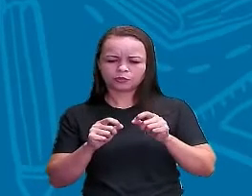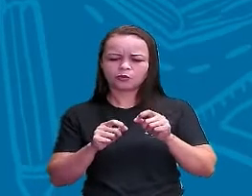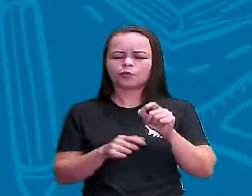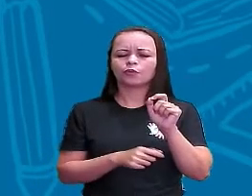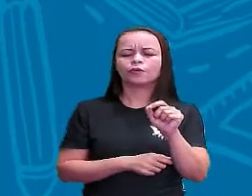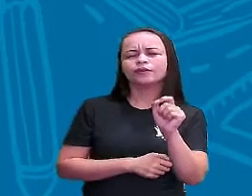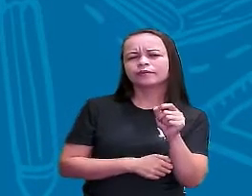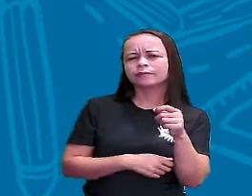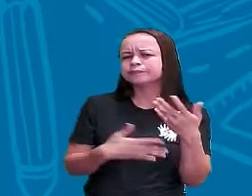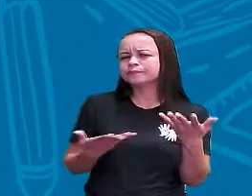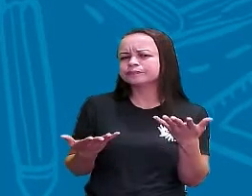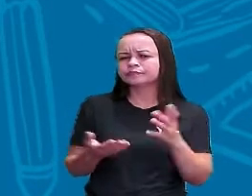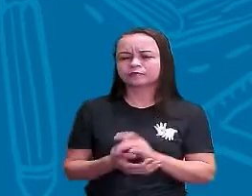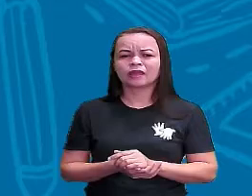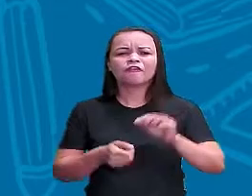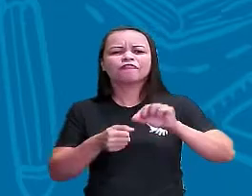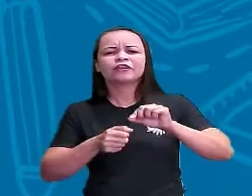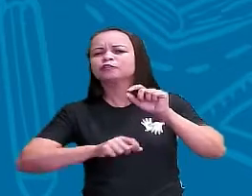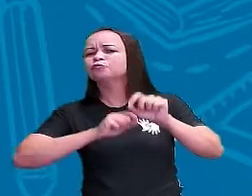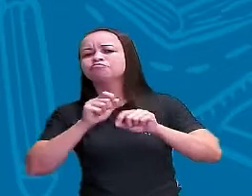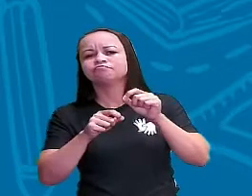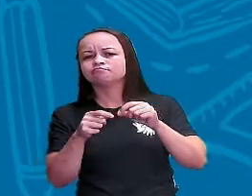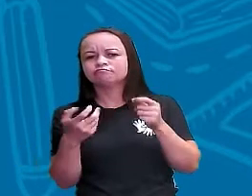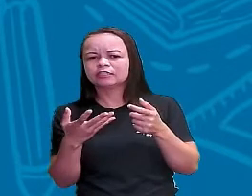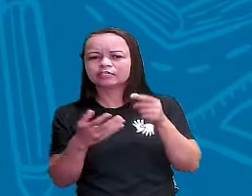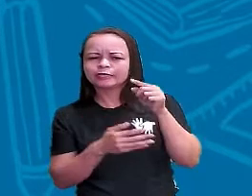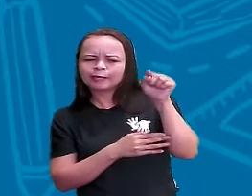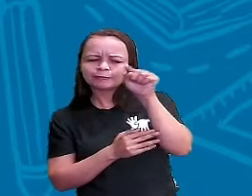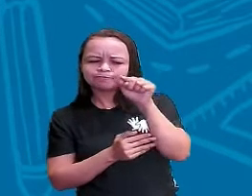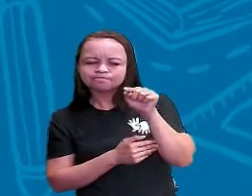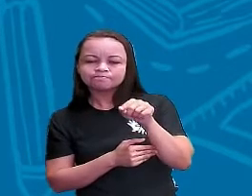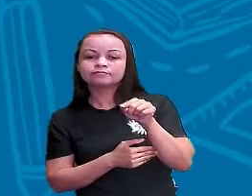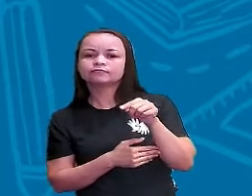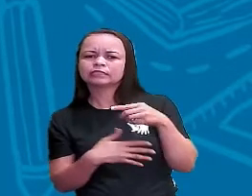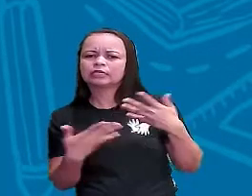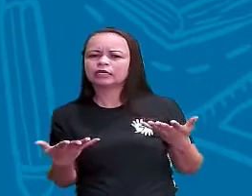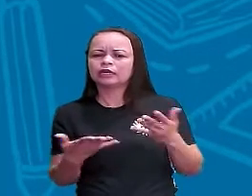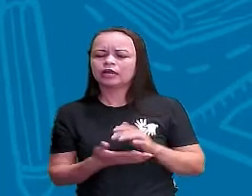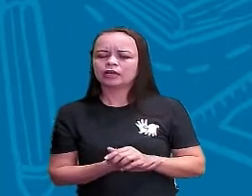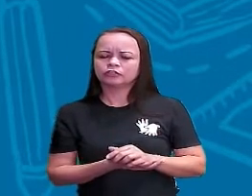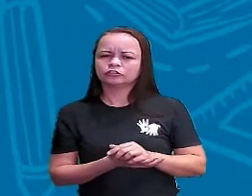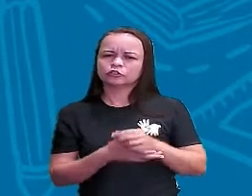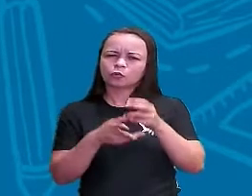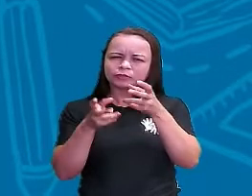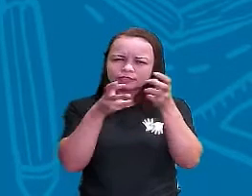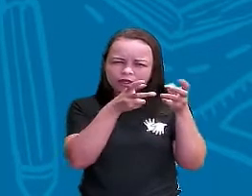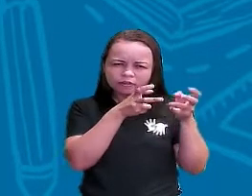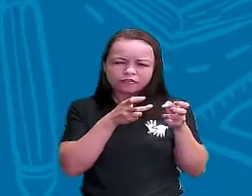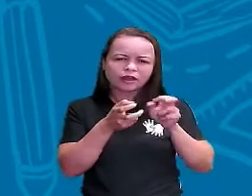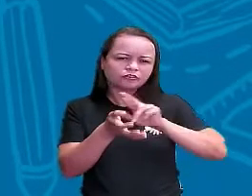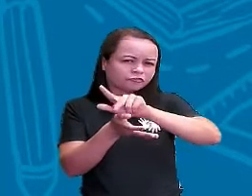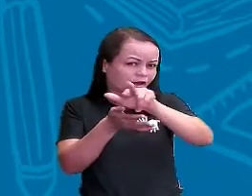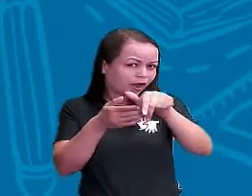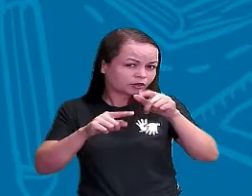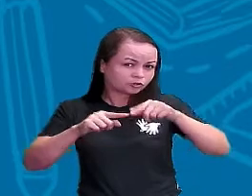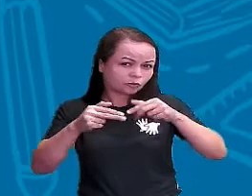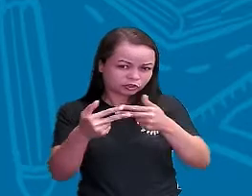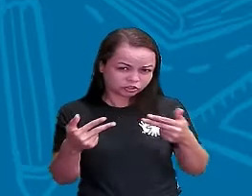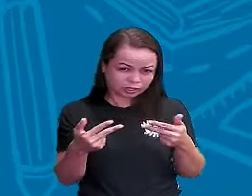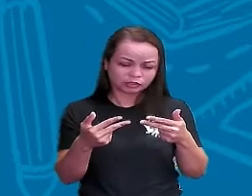Do que isso é feito? Você já notou a variedade de objetos Que existem ao nosso redor?